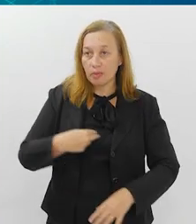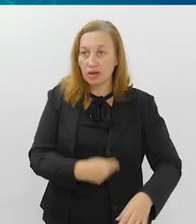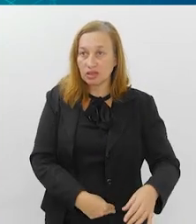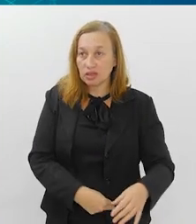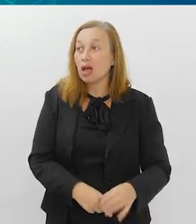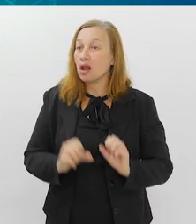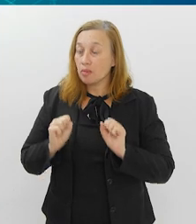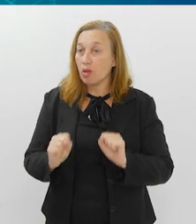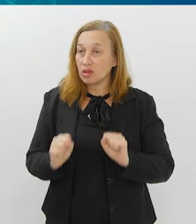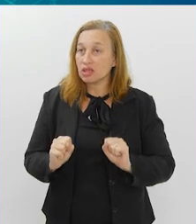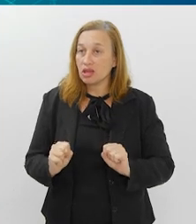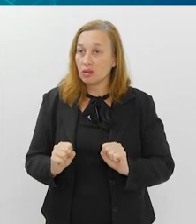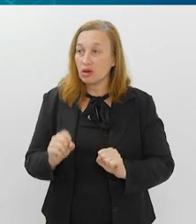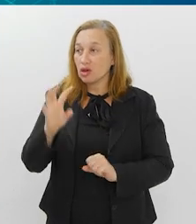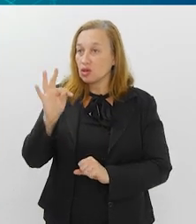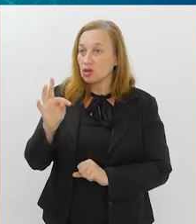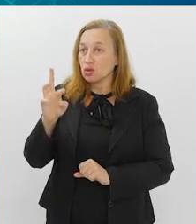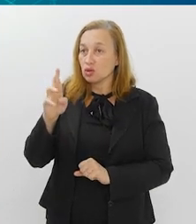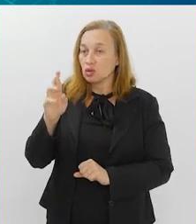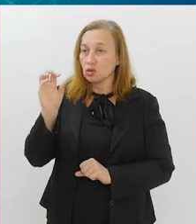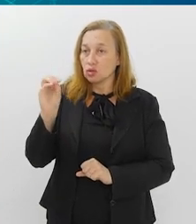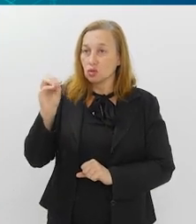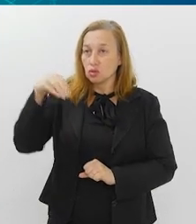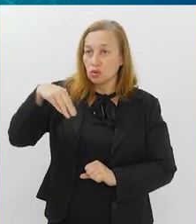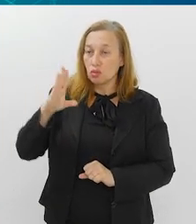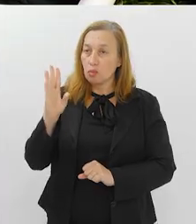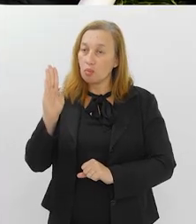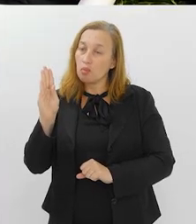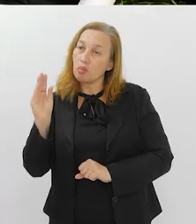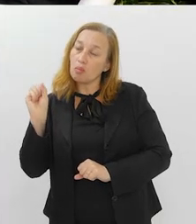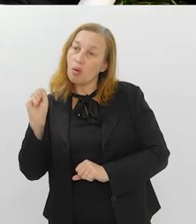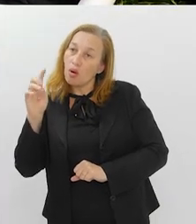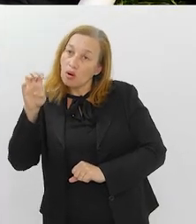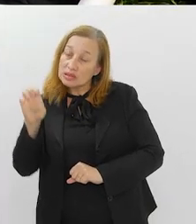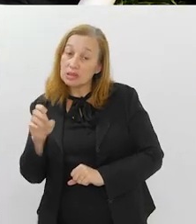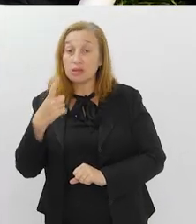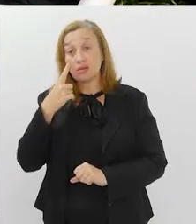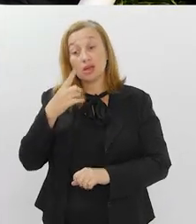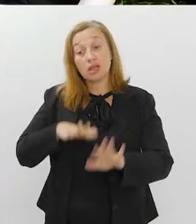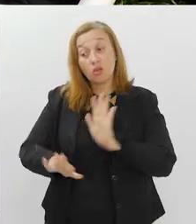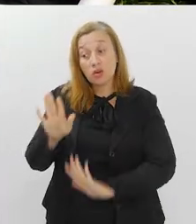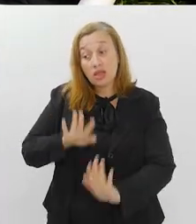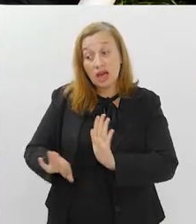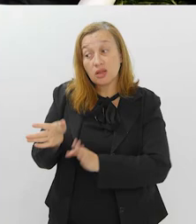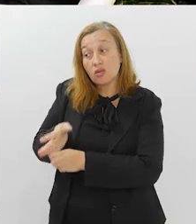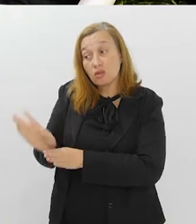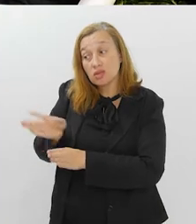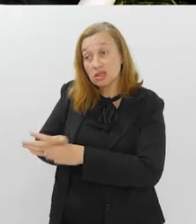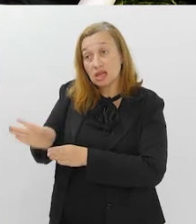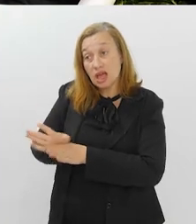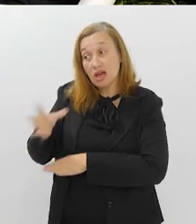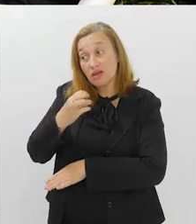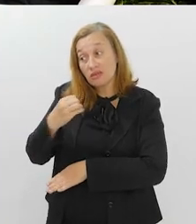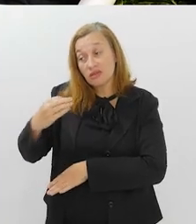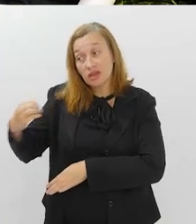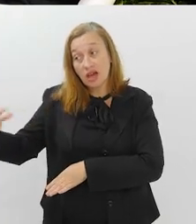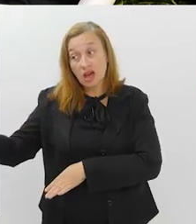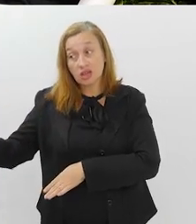A gente pode ter uma trombose, né? Então, a tem que ter muito cuidado de orientar um voo também para doenças crônicas,